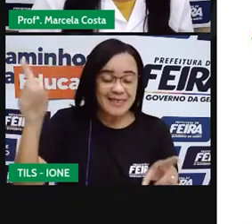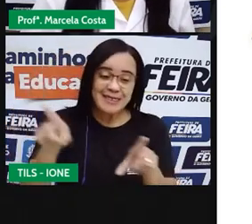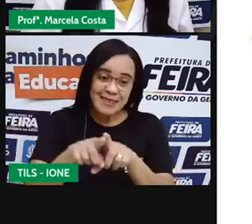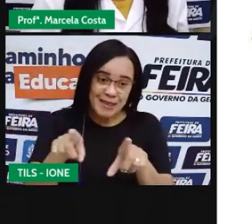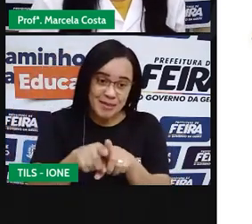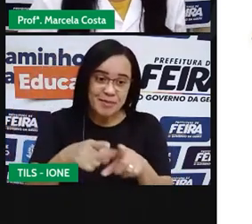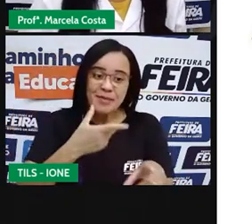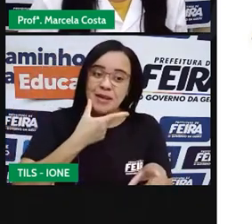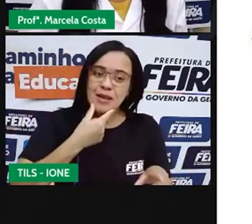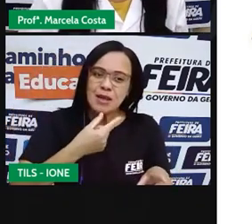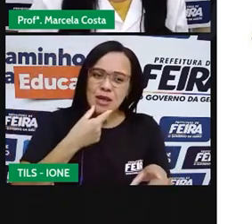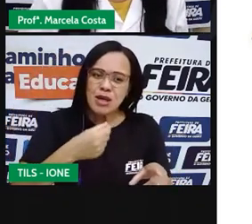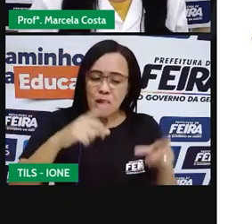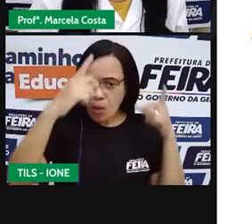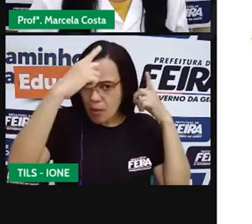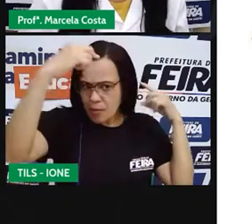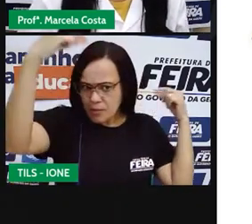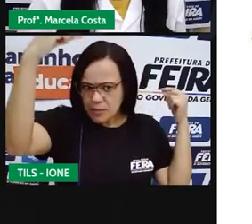iguais?